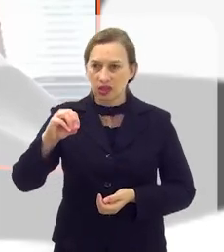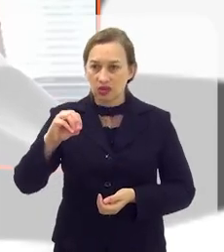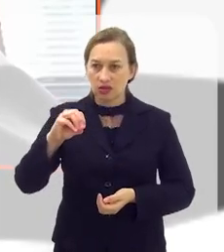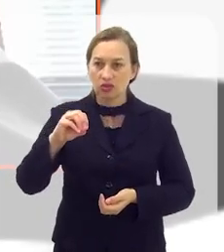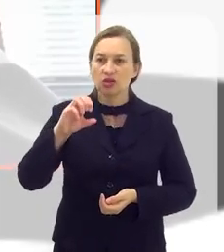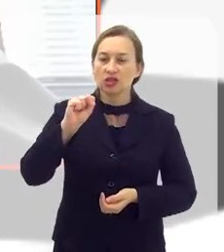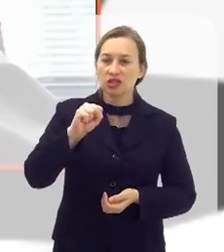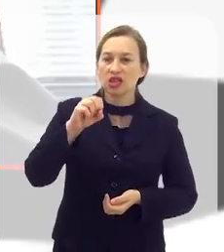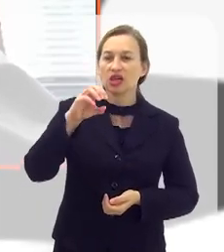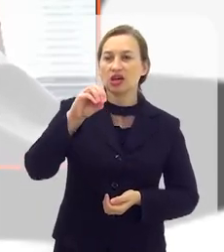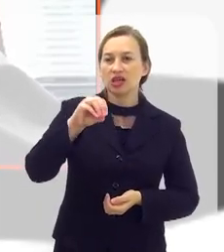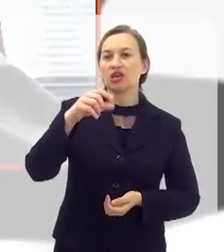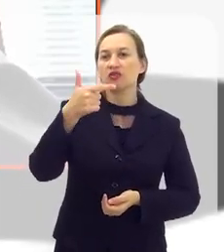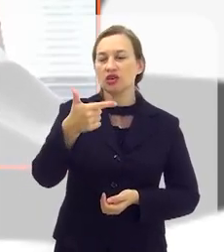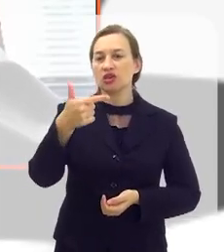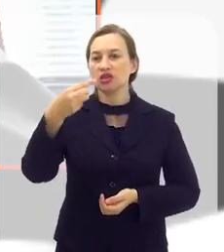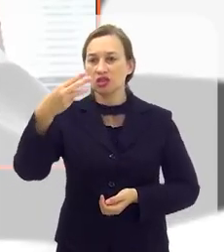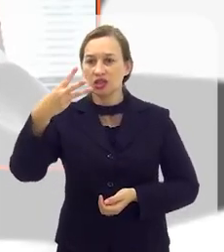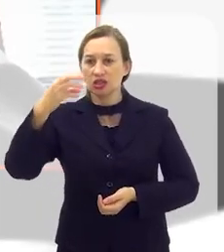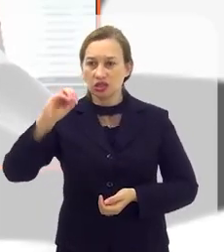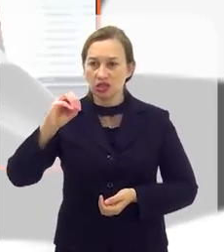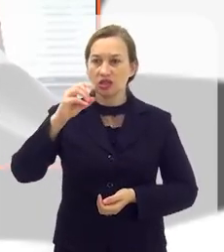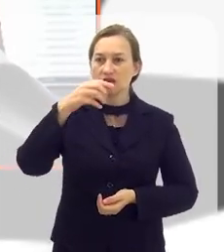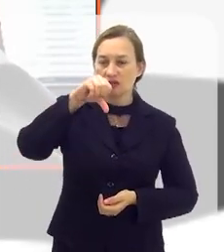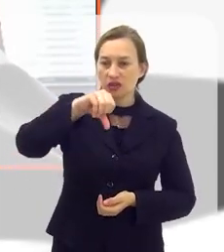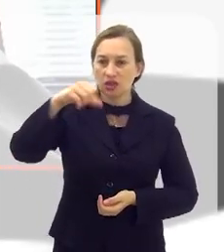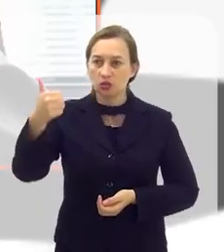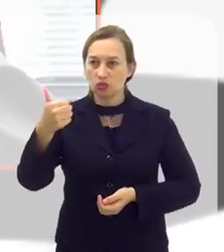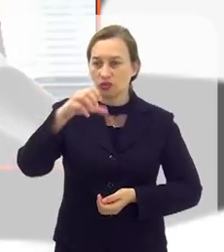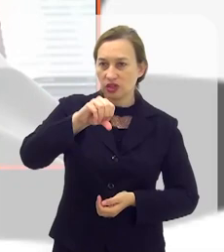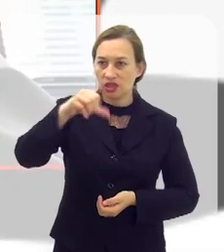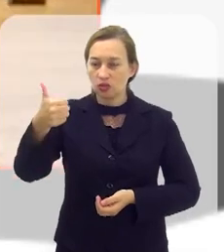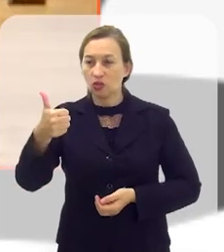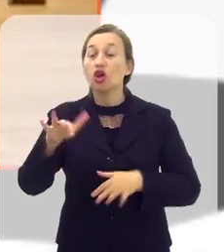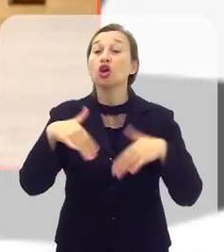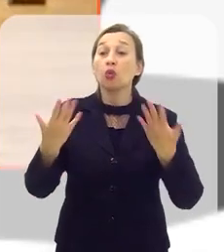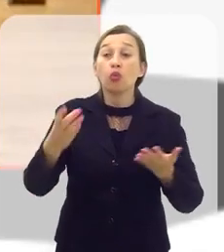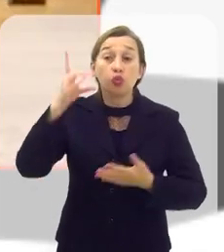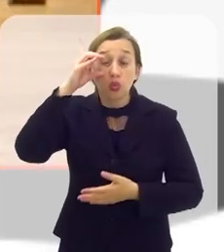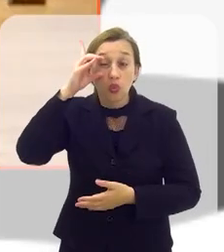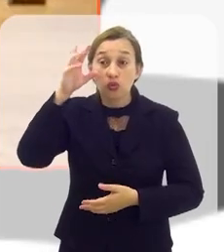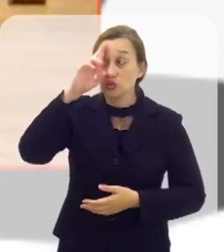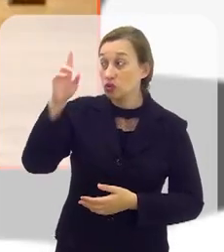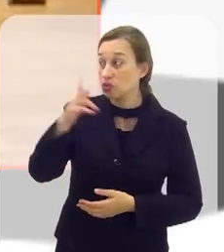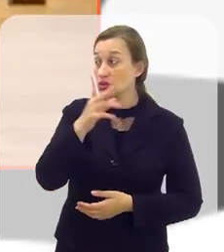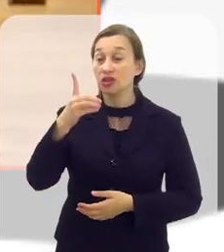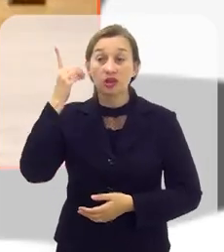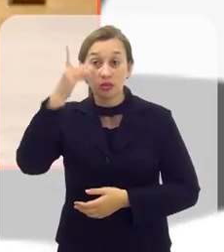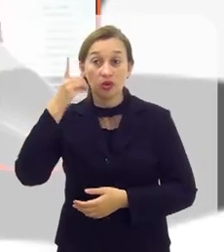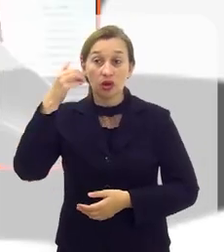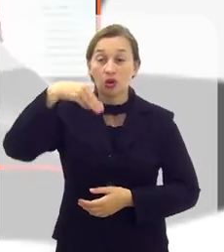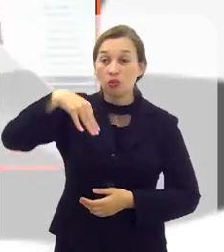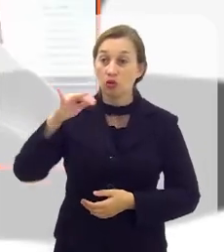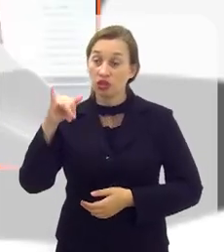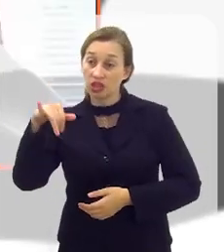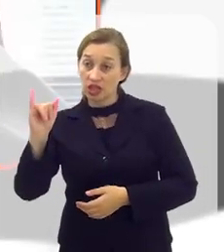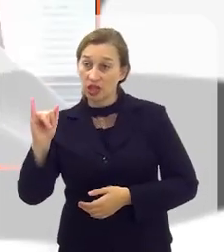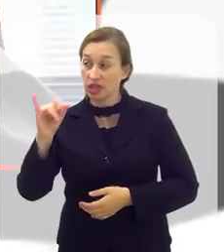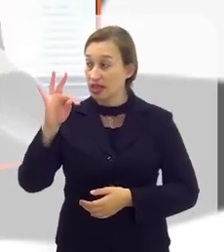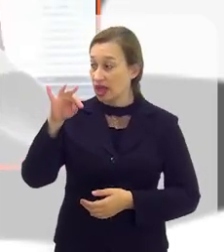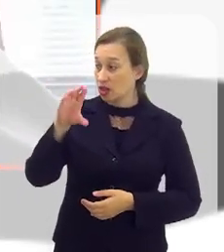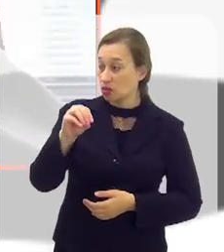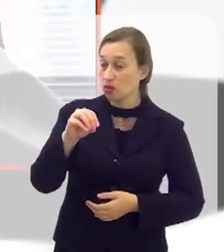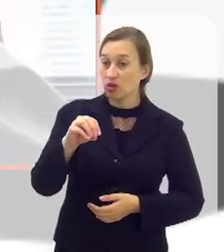0800-023-091-91. E qual o Instagram do senhor, deputado? Munir